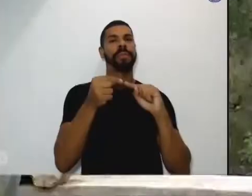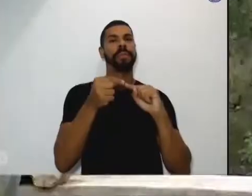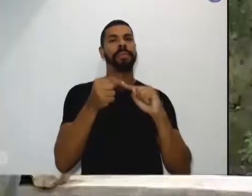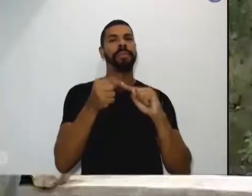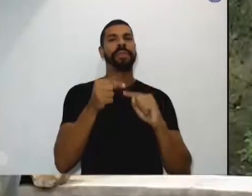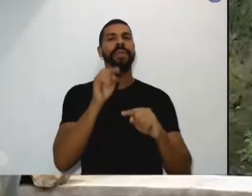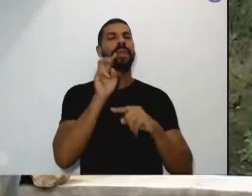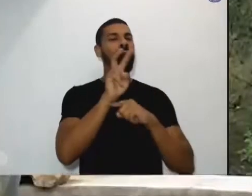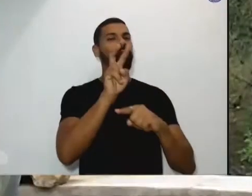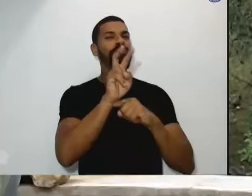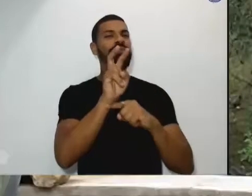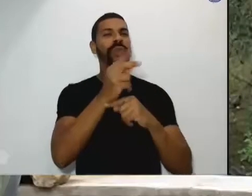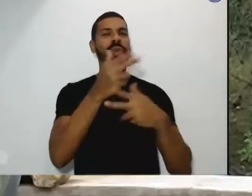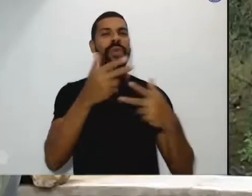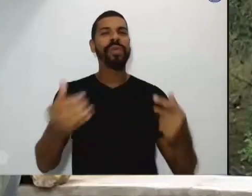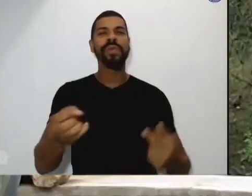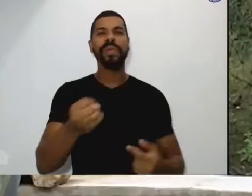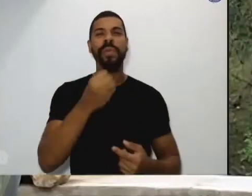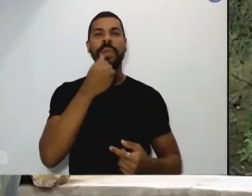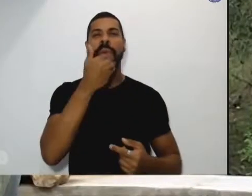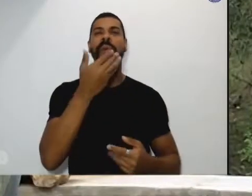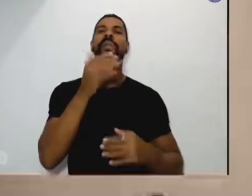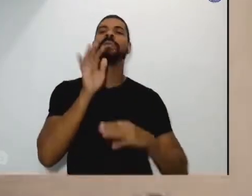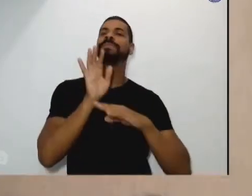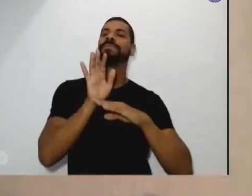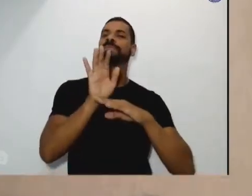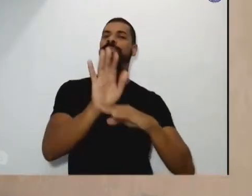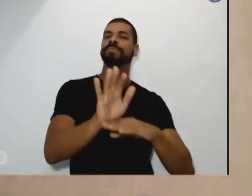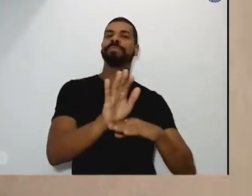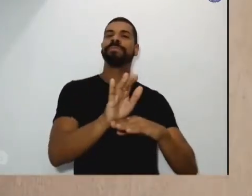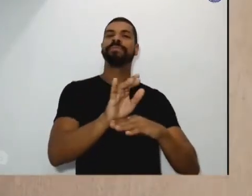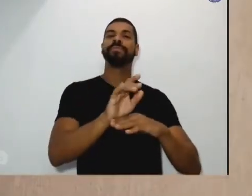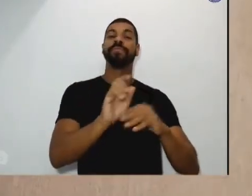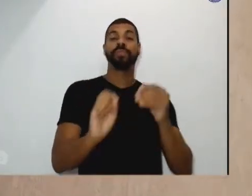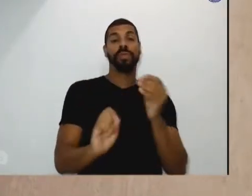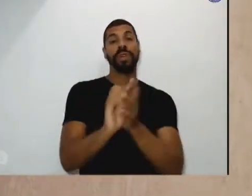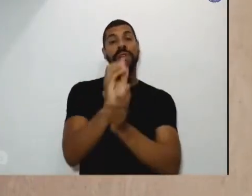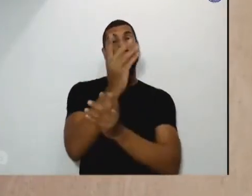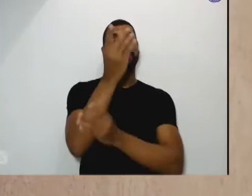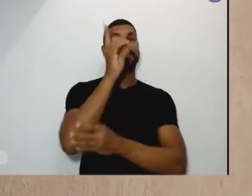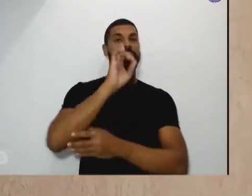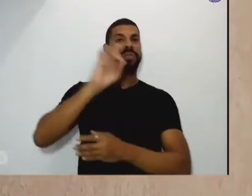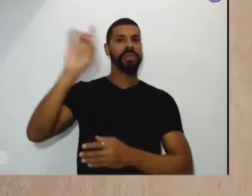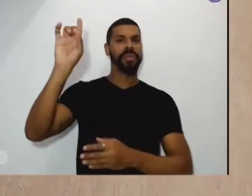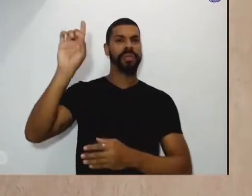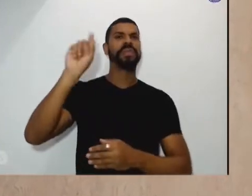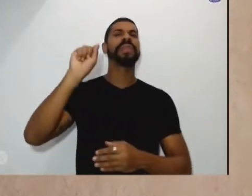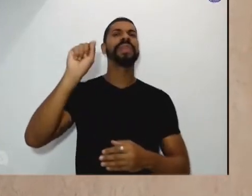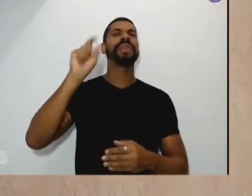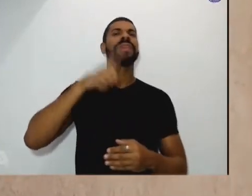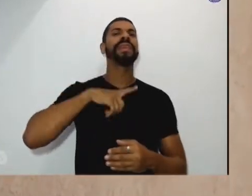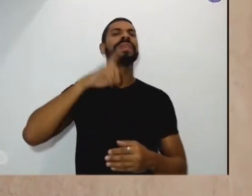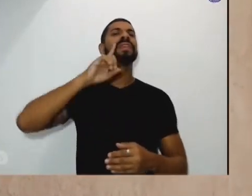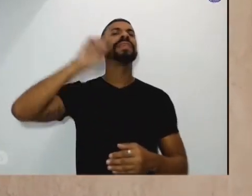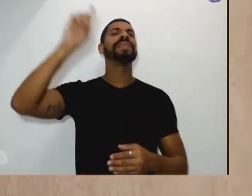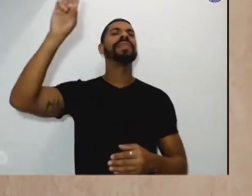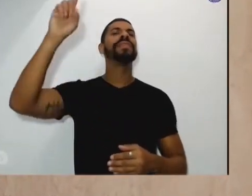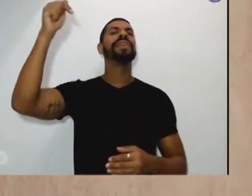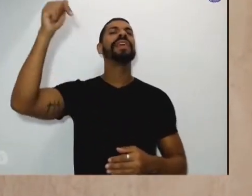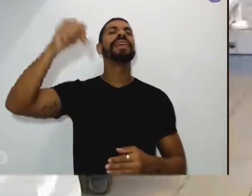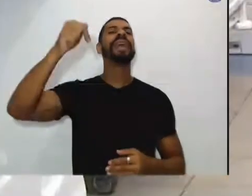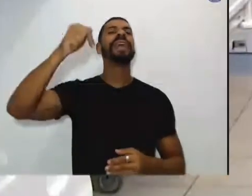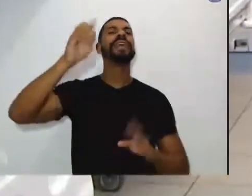gente poder contribuir com a criação de Deus. Se Deus viesse à nossa porta, como seria